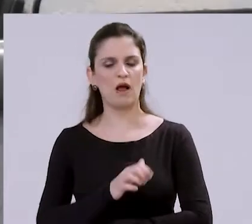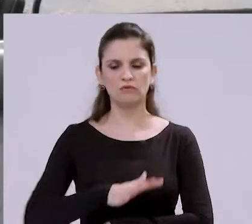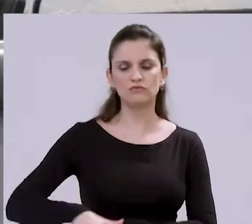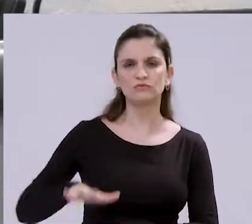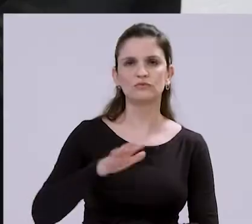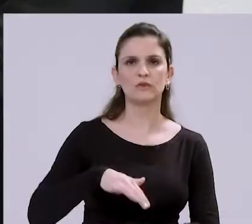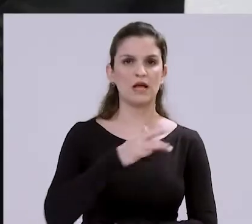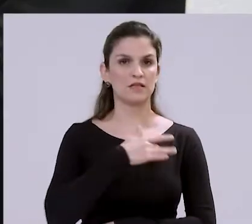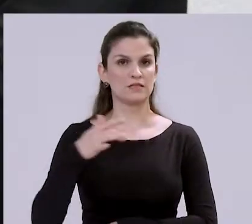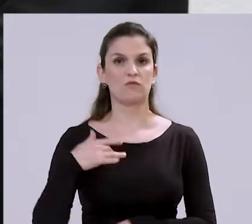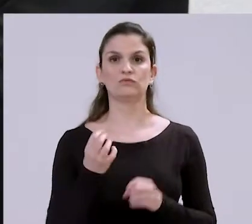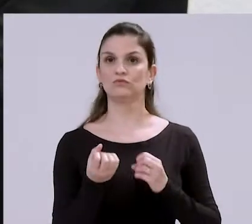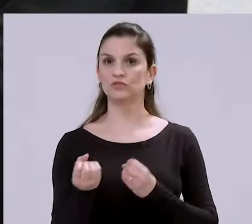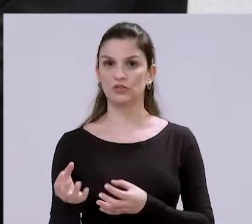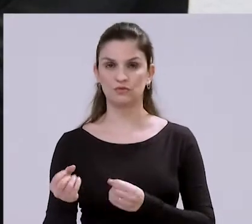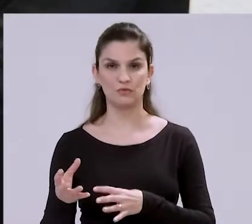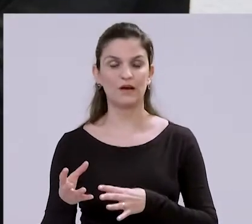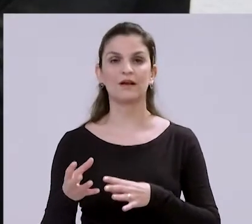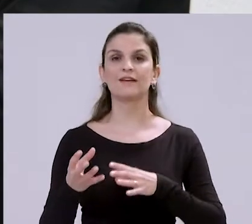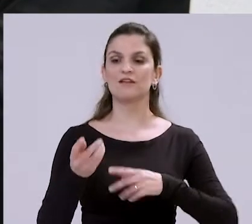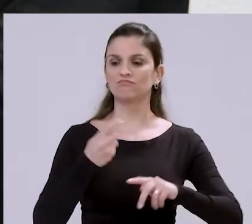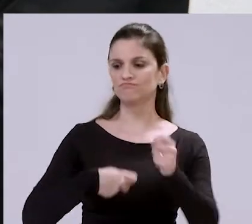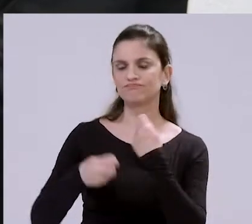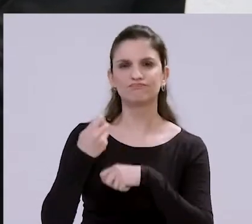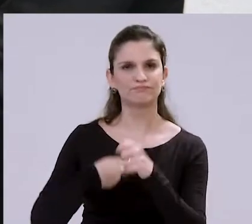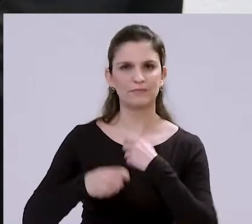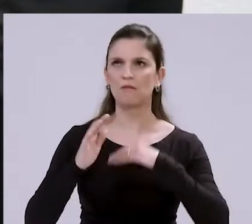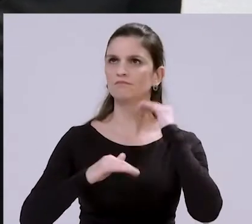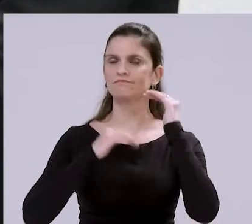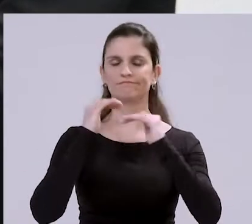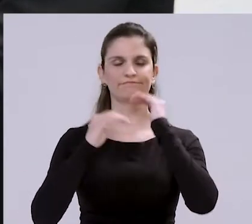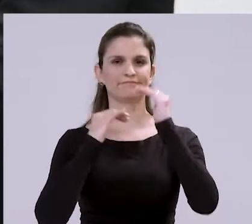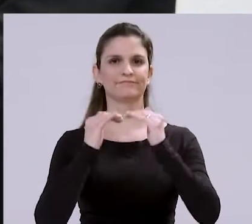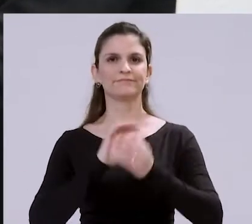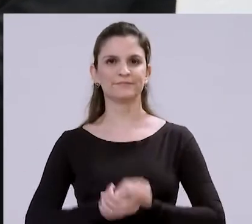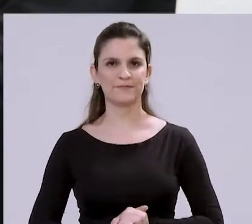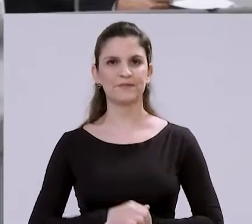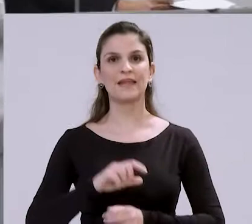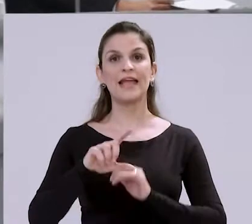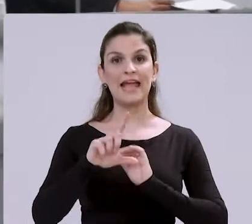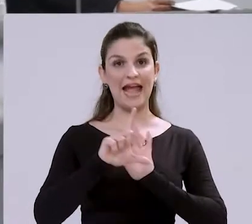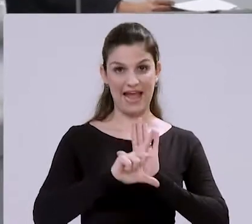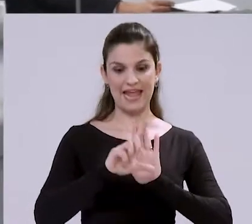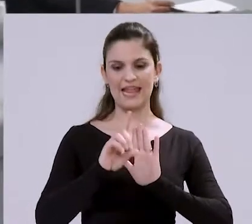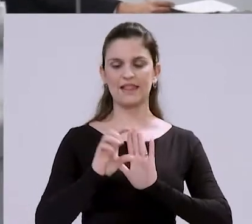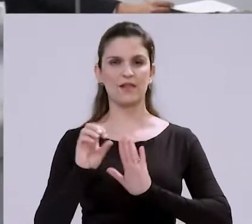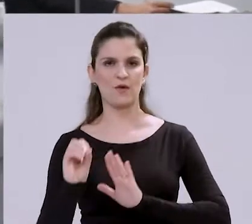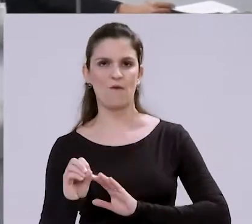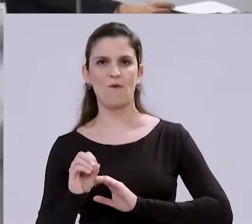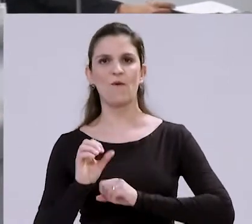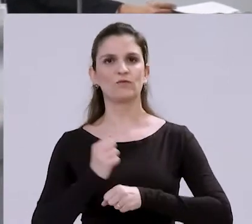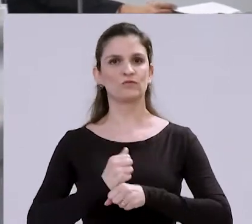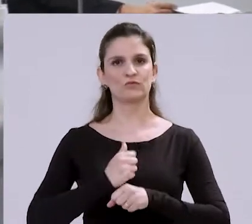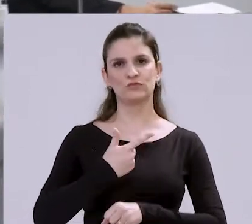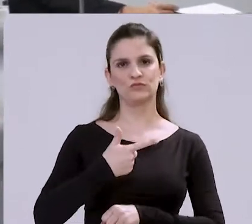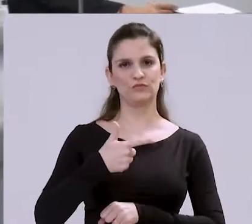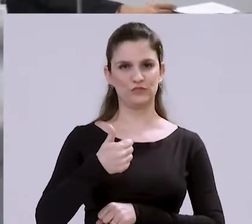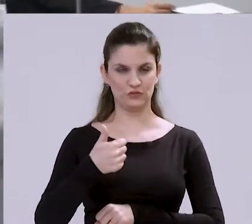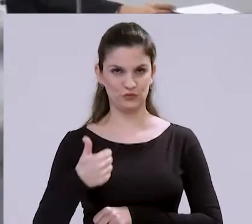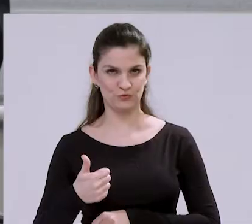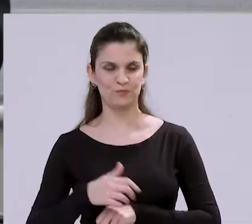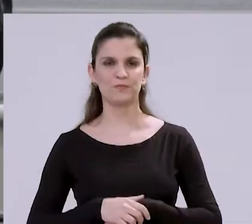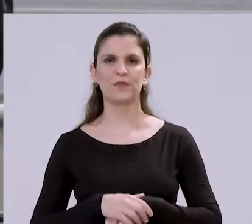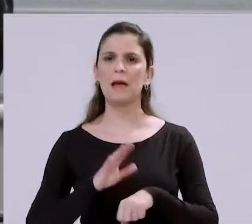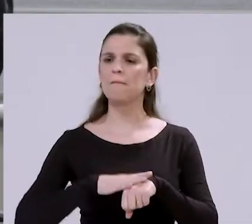-institucional, saúde, educação e desenvolvimento econômico. A LDO de 2021 prevê o orçamento de mais de